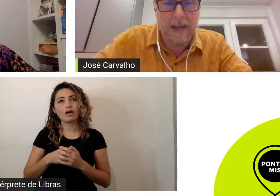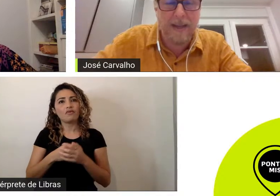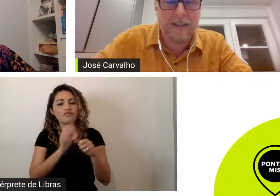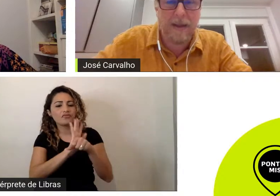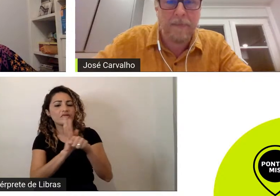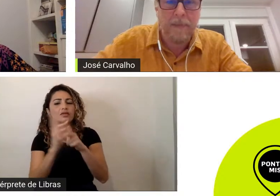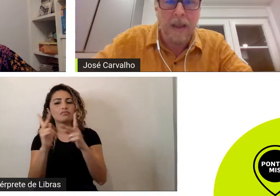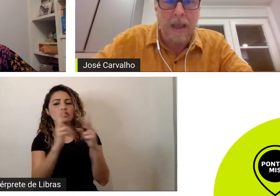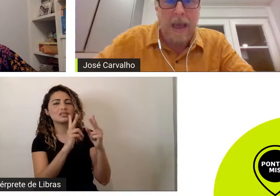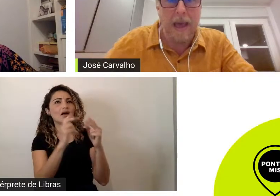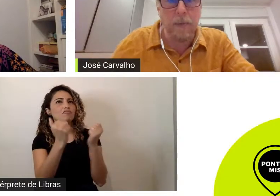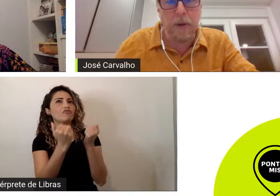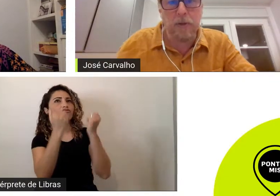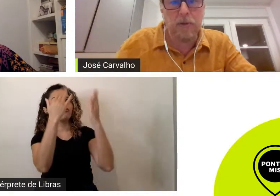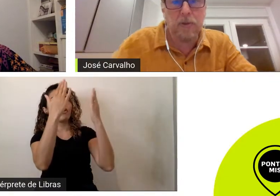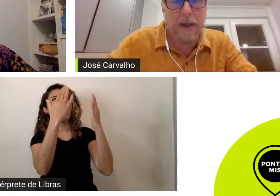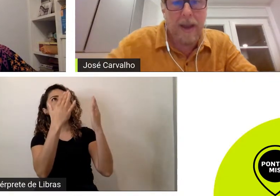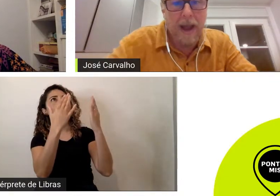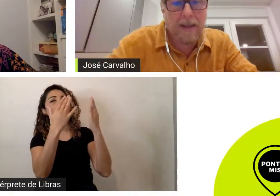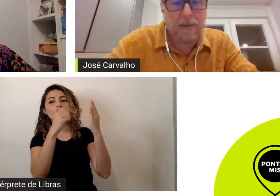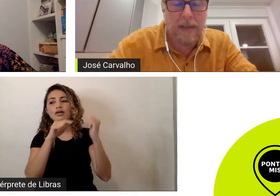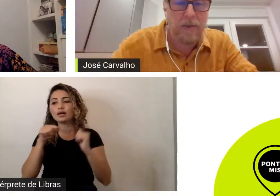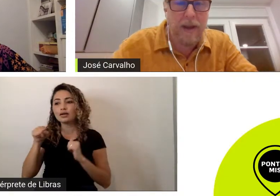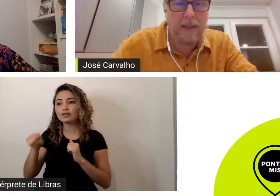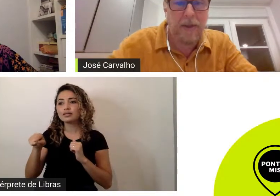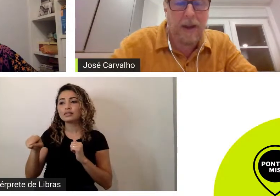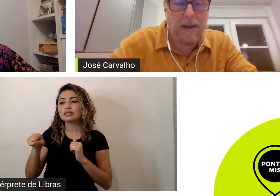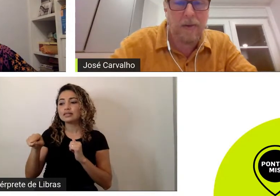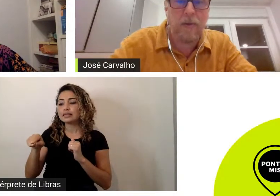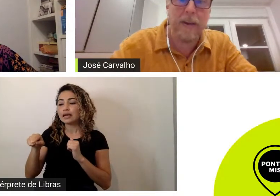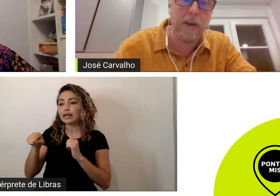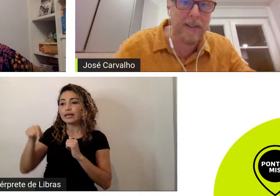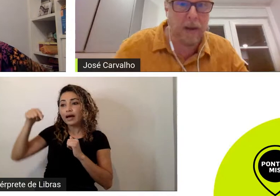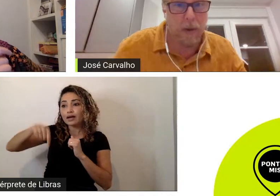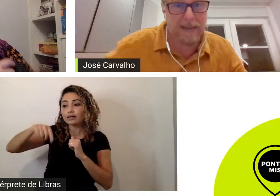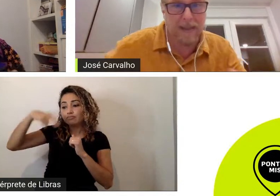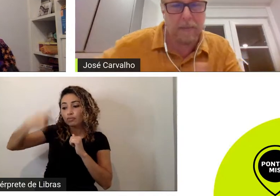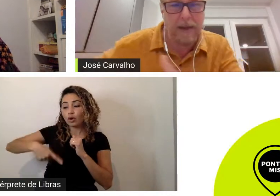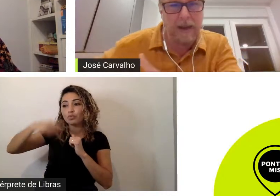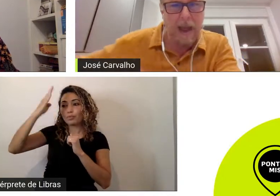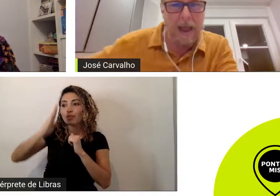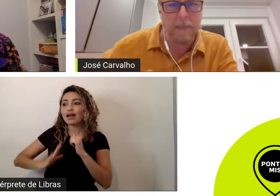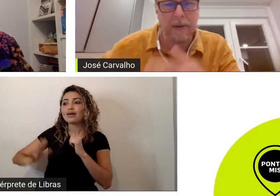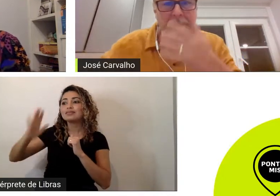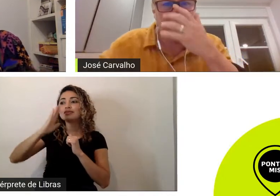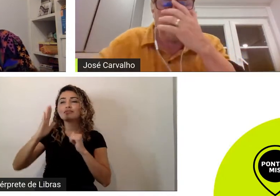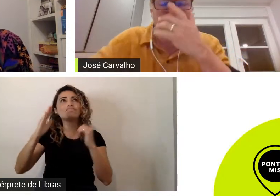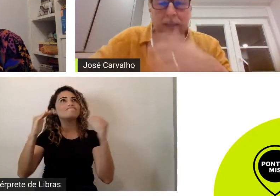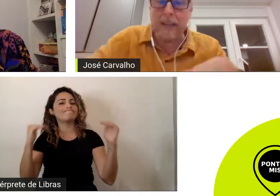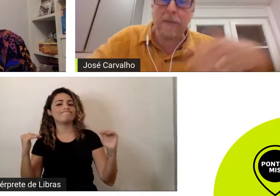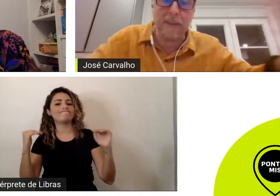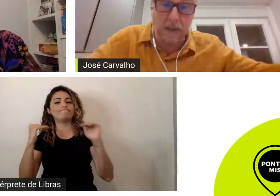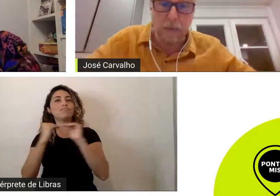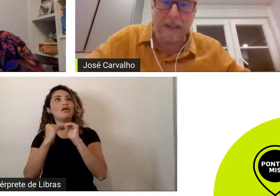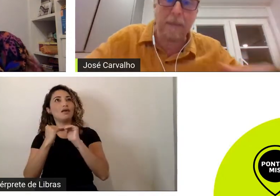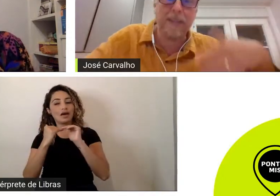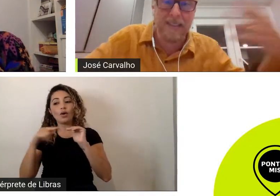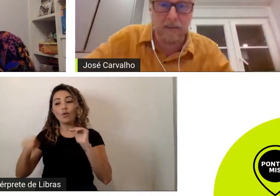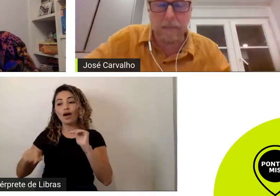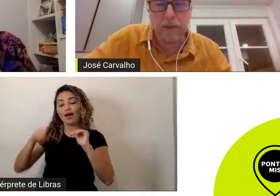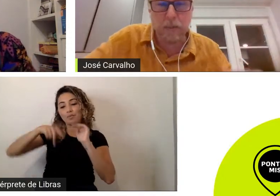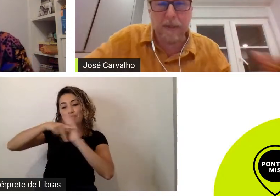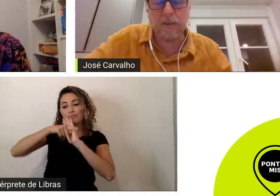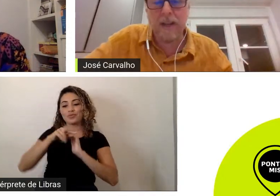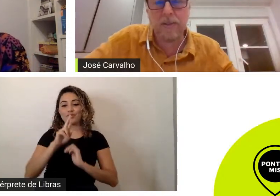pra criança era o produto do Renato do Renato Aragão com quem até quase trabalhei na época queria fazer uma